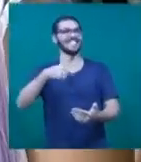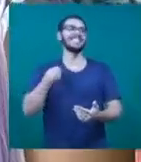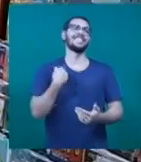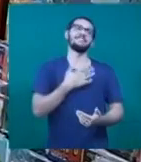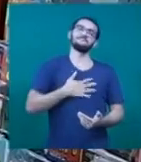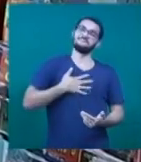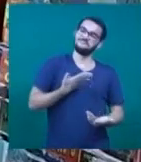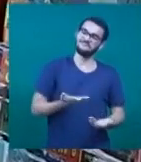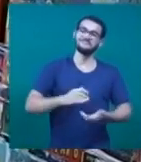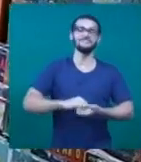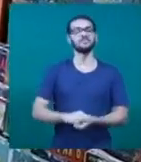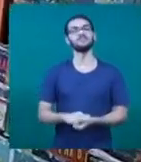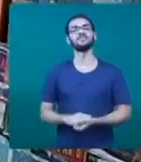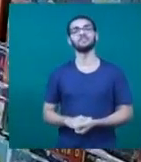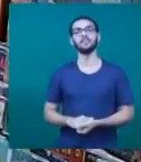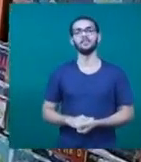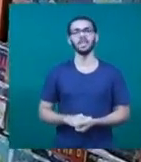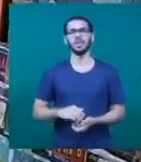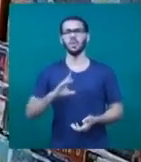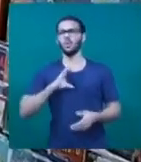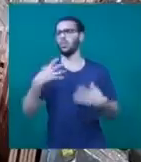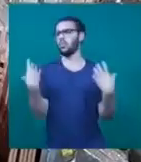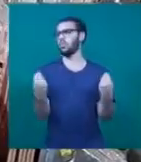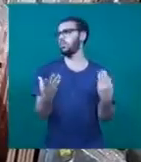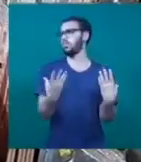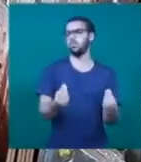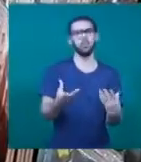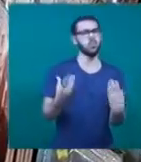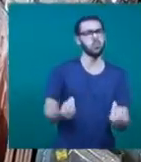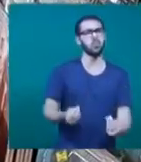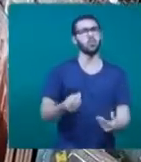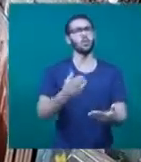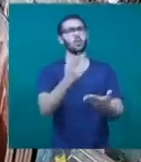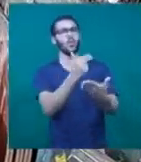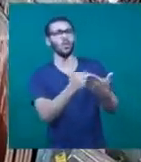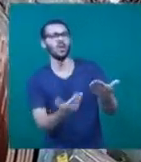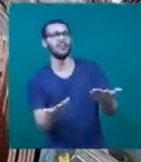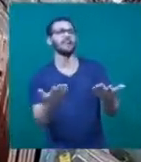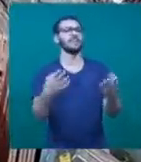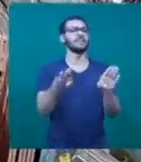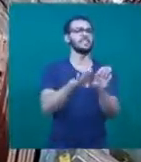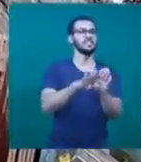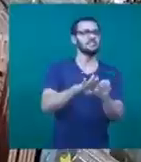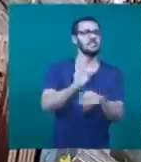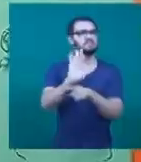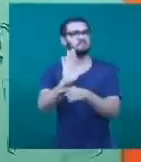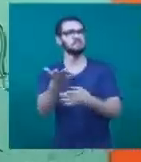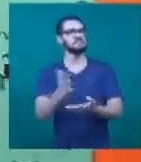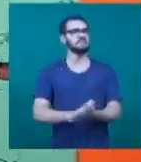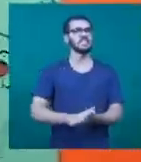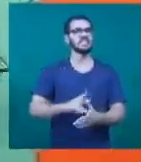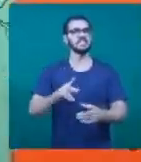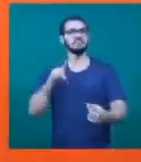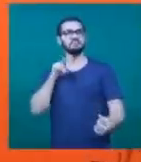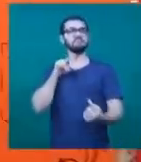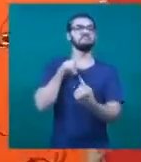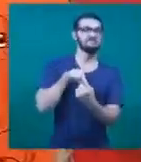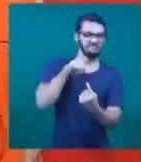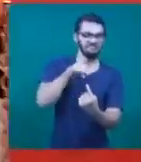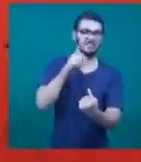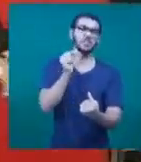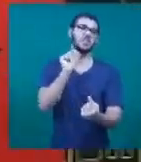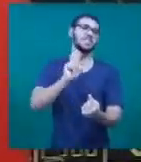bastante. E tem muito mais. Mangás, animes, tudo relacionado à cultura japonesa.